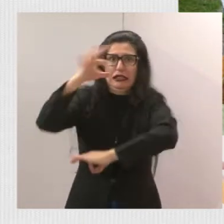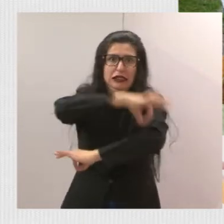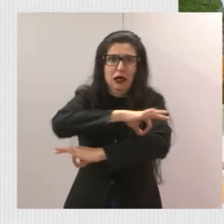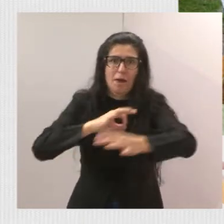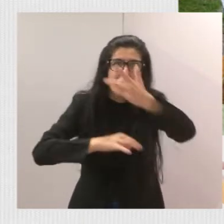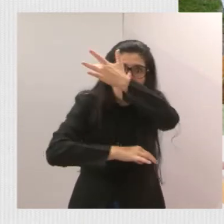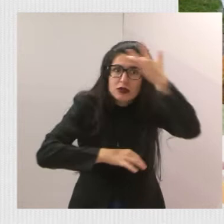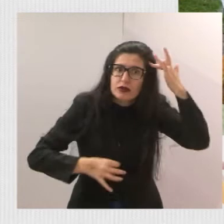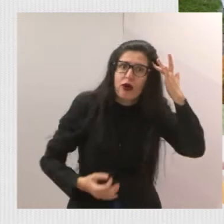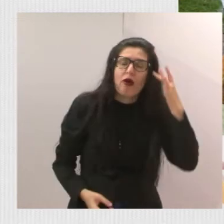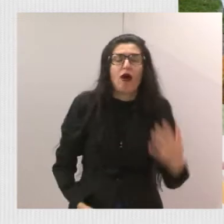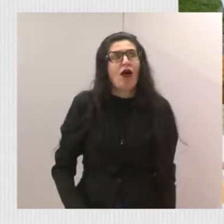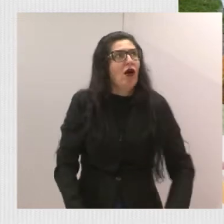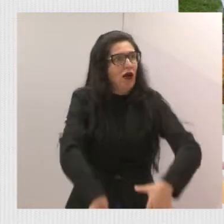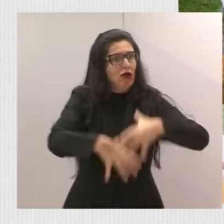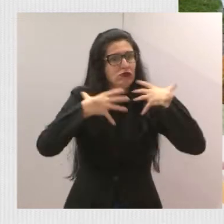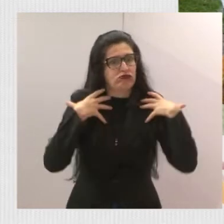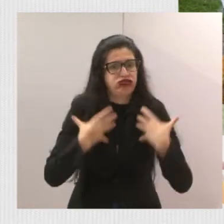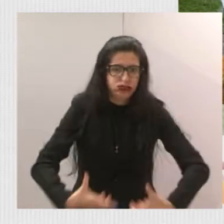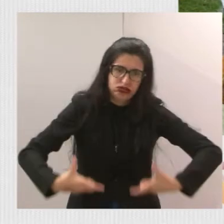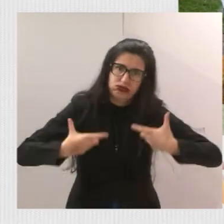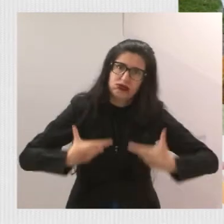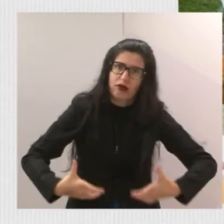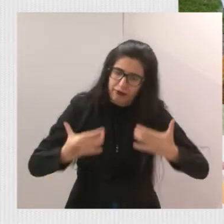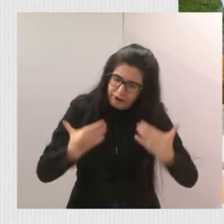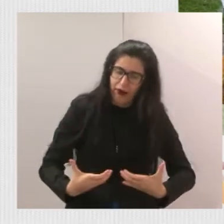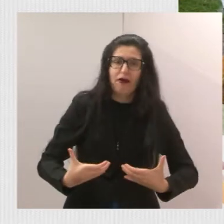aguentam mais. Olha a situação desse valetão.